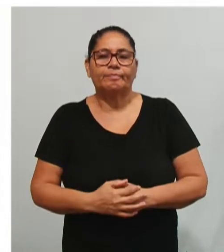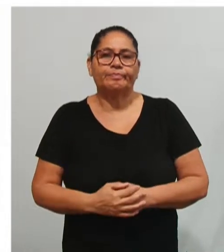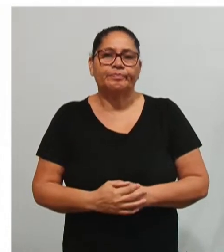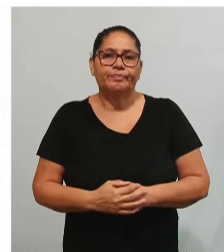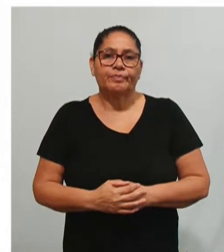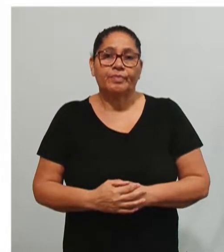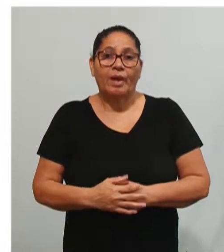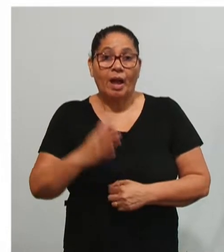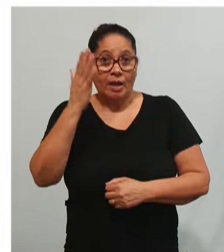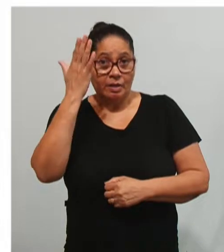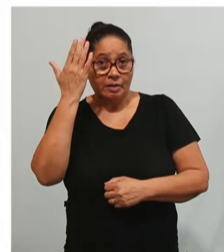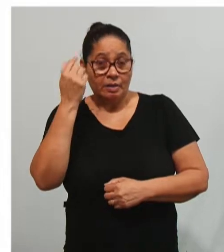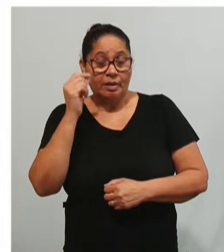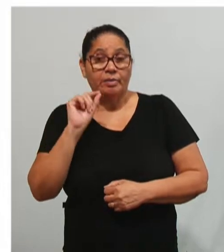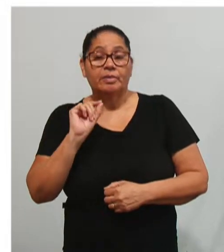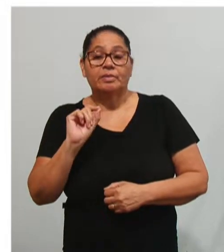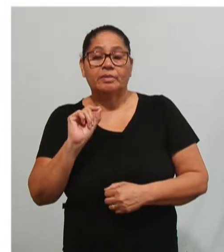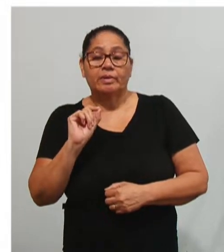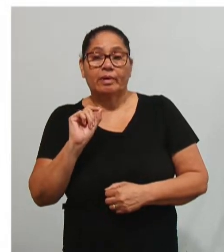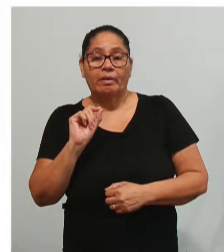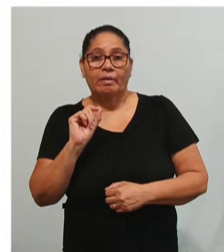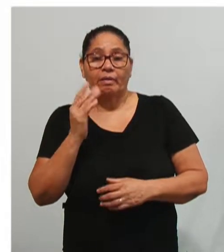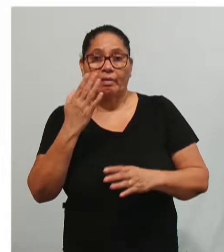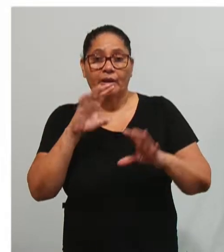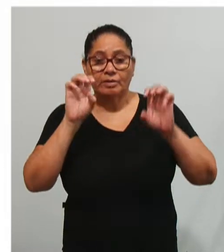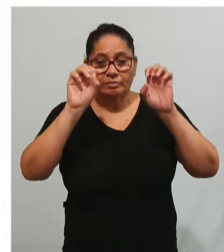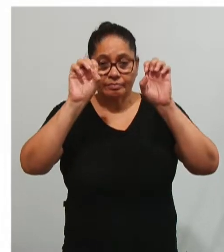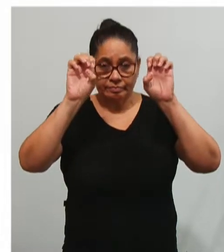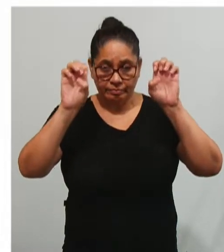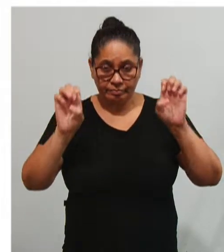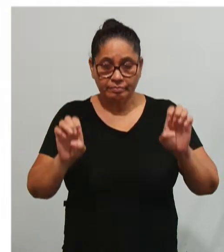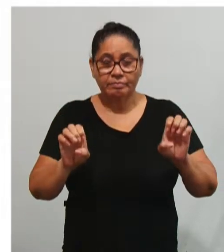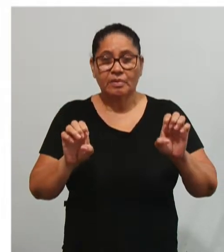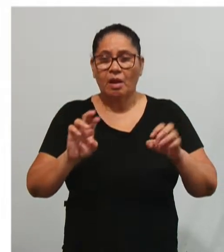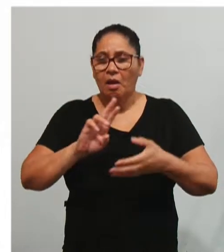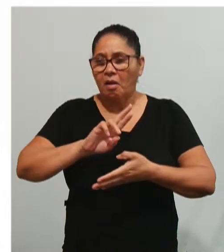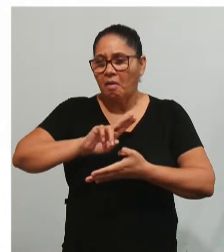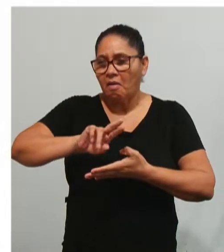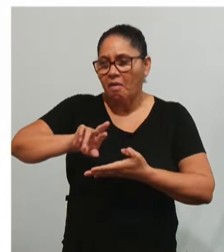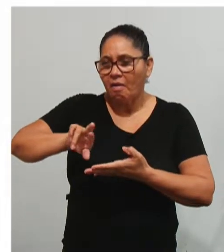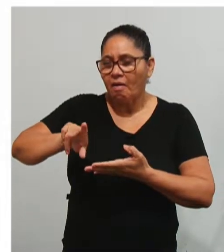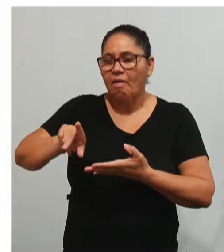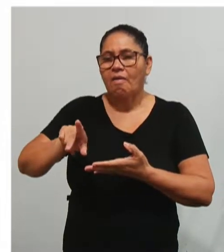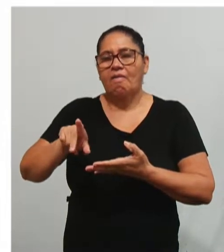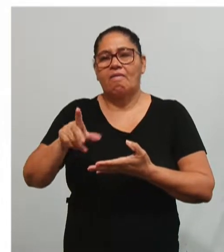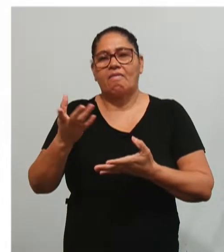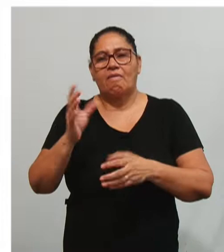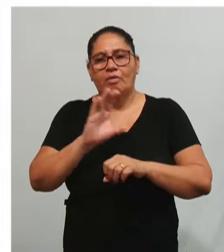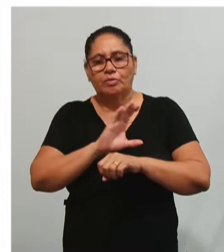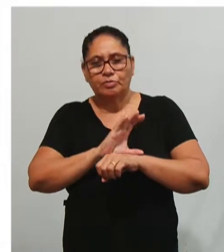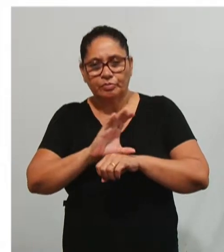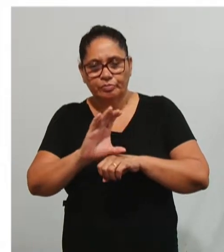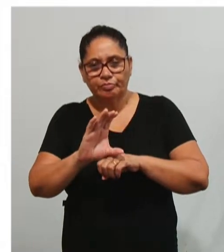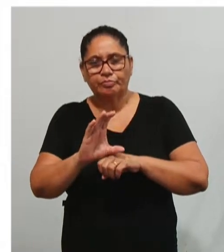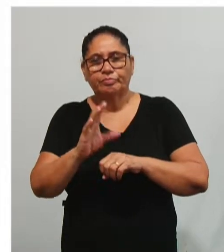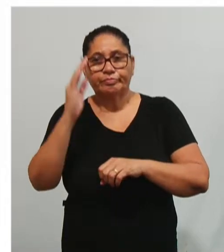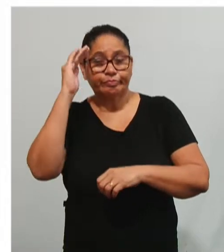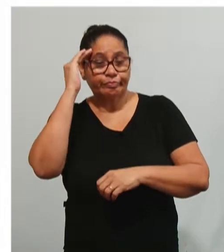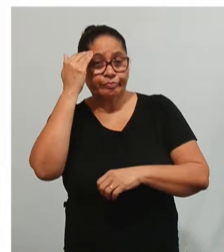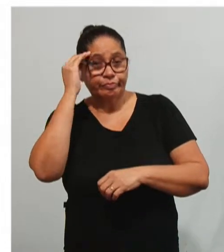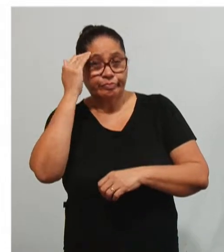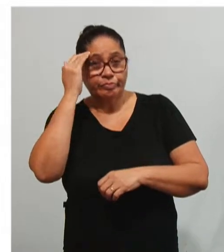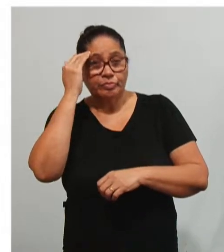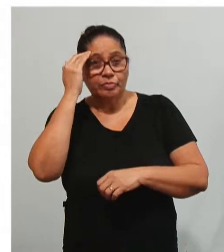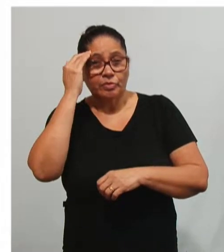Então, sabemos que dentro desses sistemas, que são vários recursos, podemos entender que ele tem